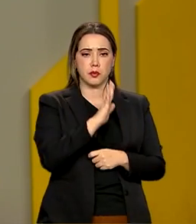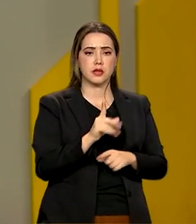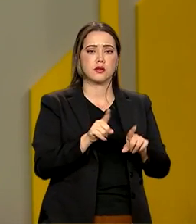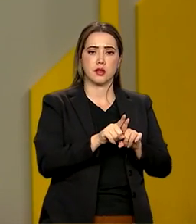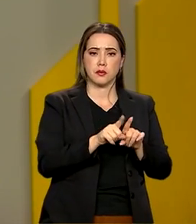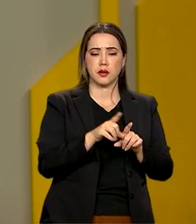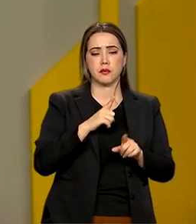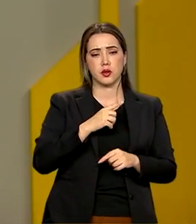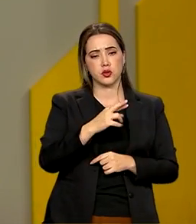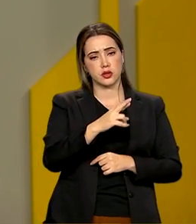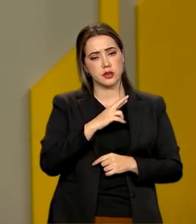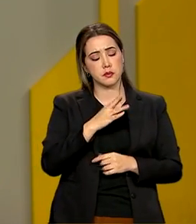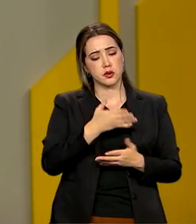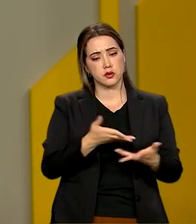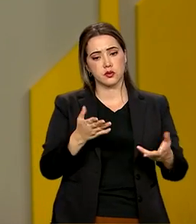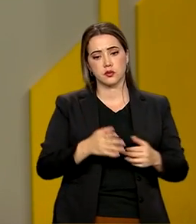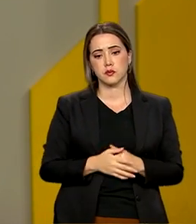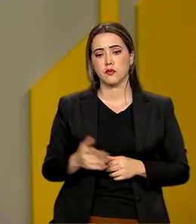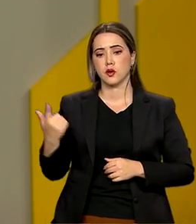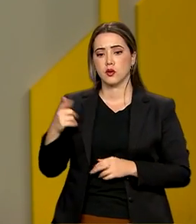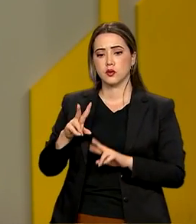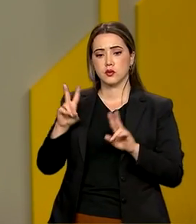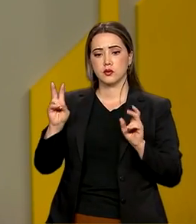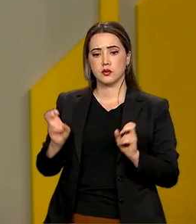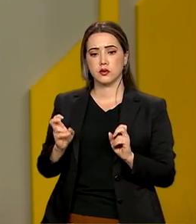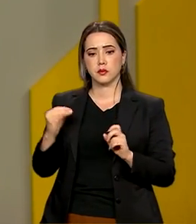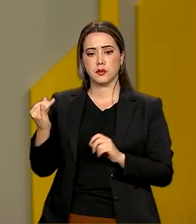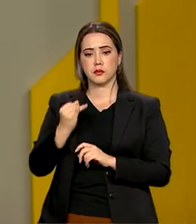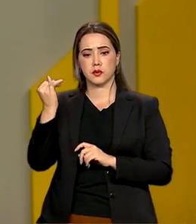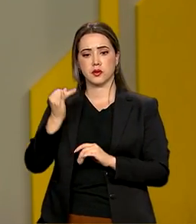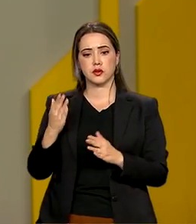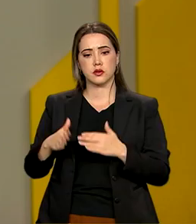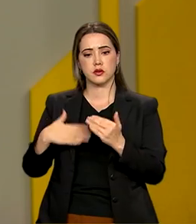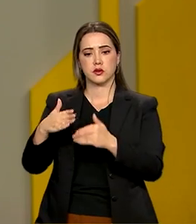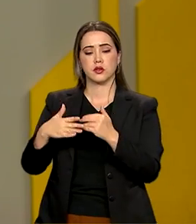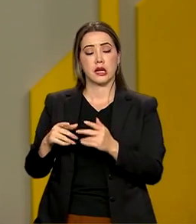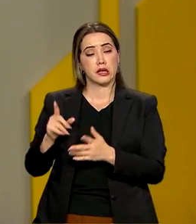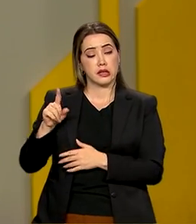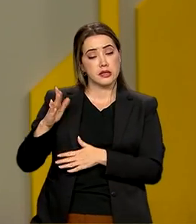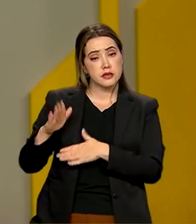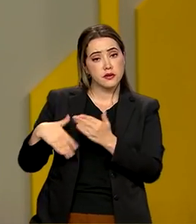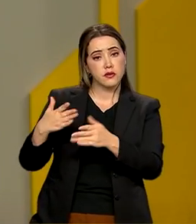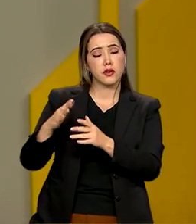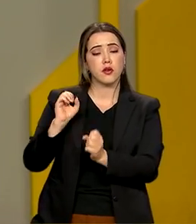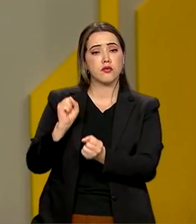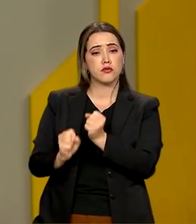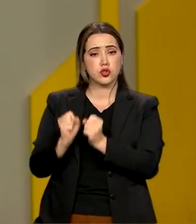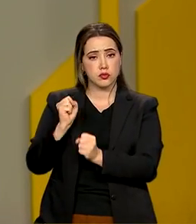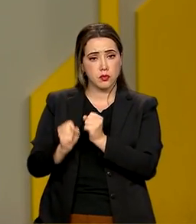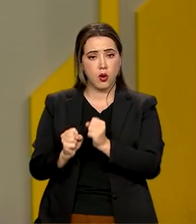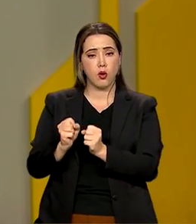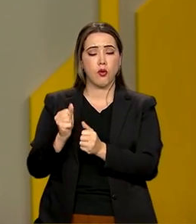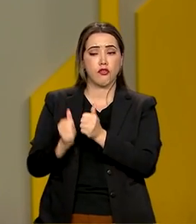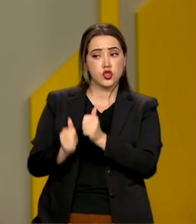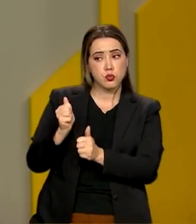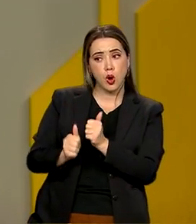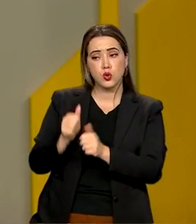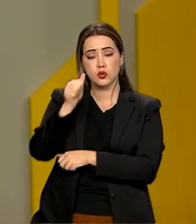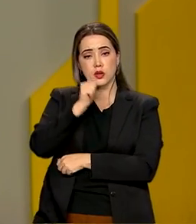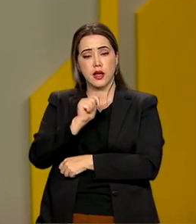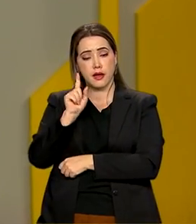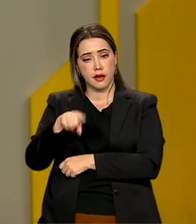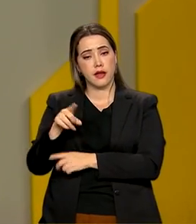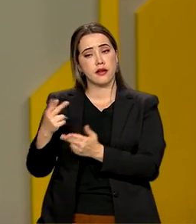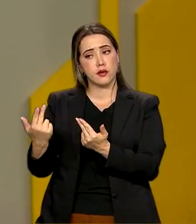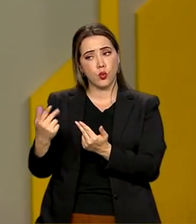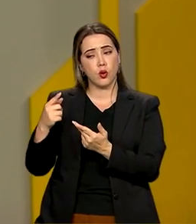importante que você tem colocado, ministra, é que desenvolver o futebol feminino, desenvolver o esporte feminino, é também